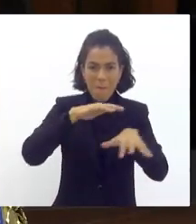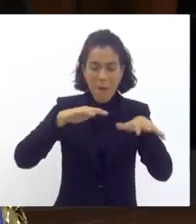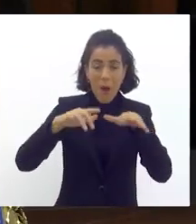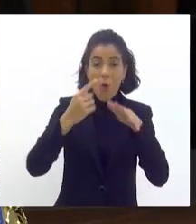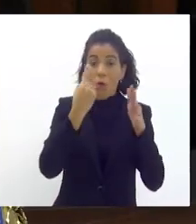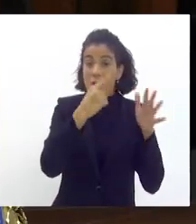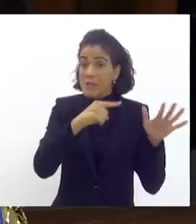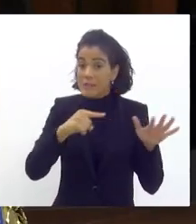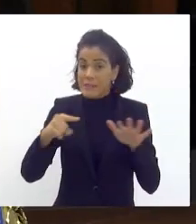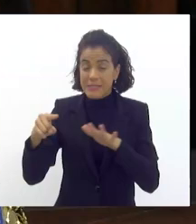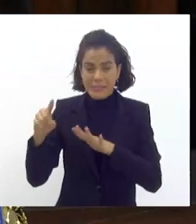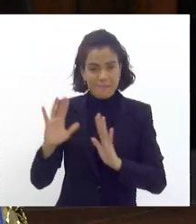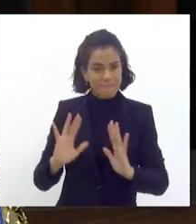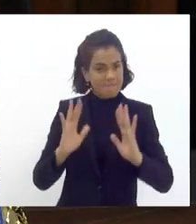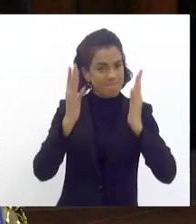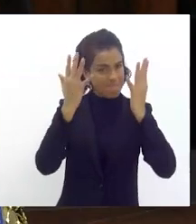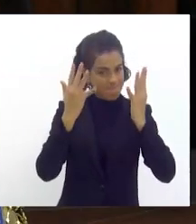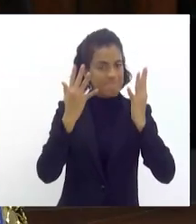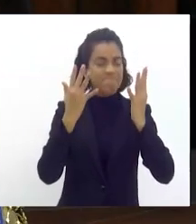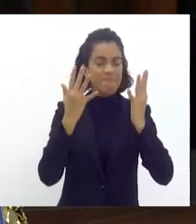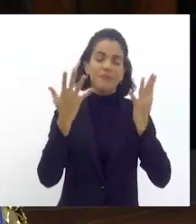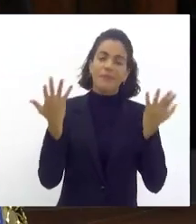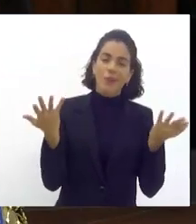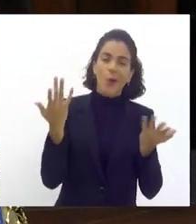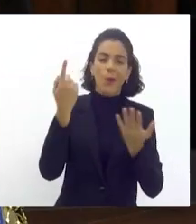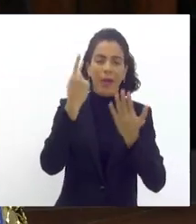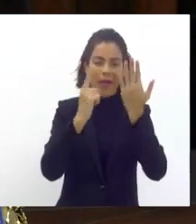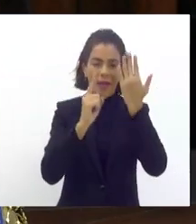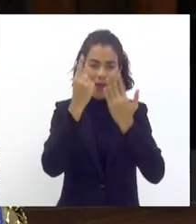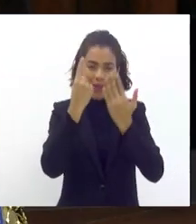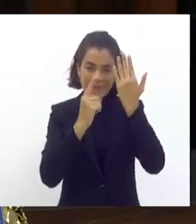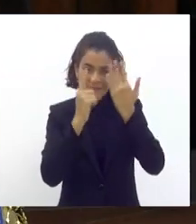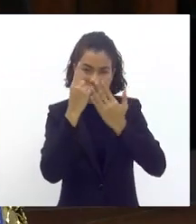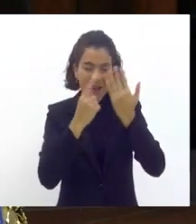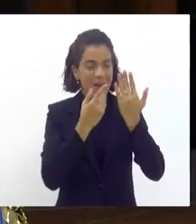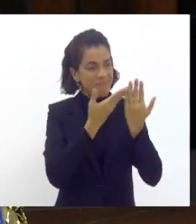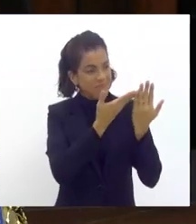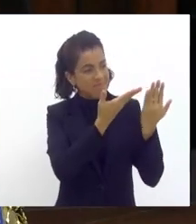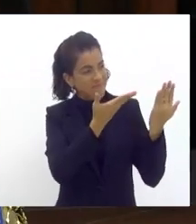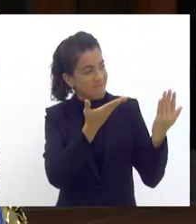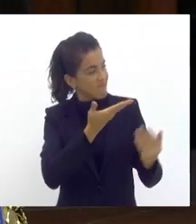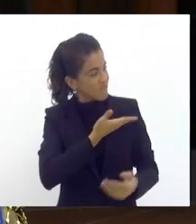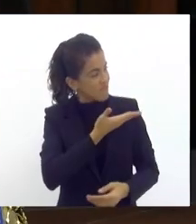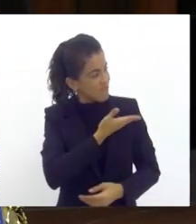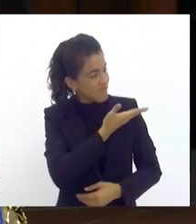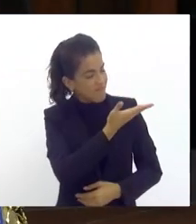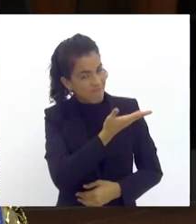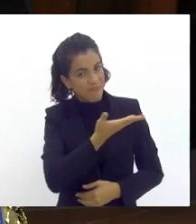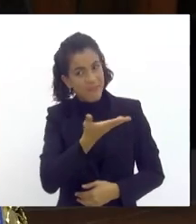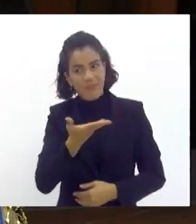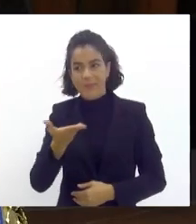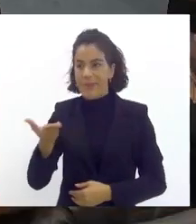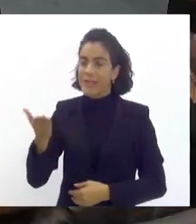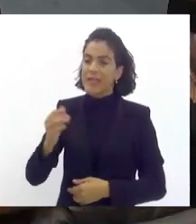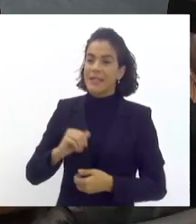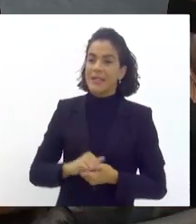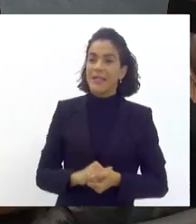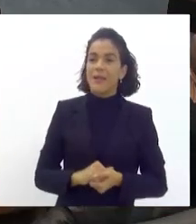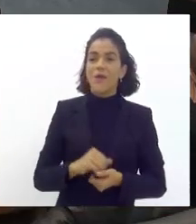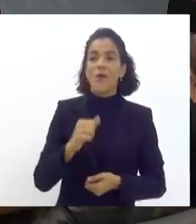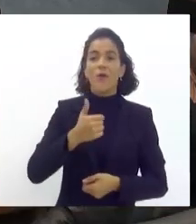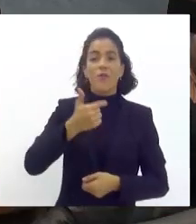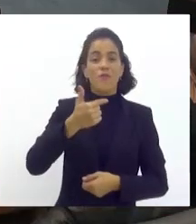semana de festa então o carnaval Amorim Luiz Cláudio aqui nosso vice-prefeito daquela cidade